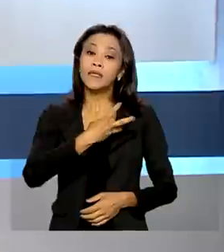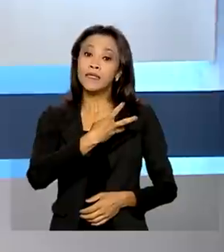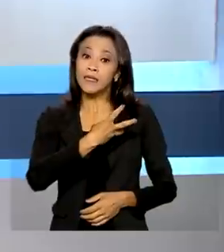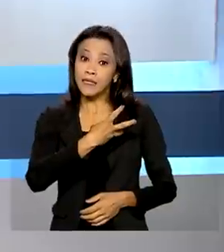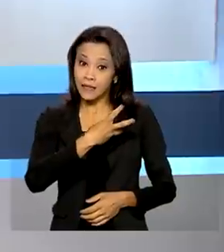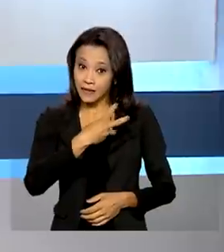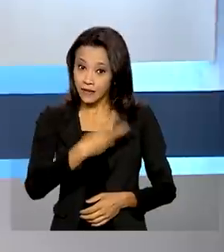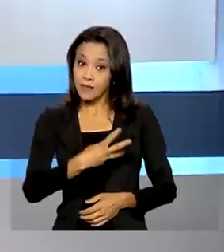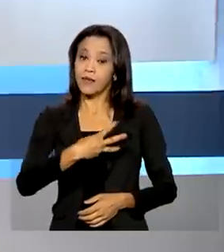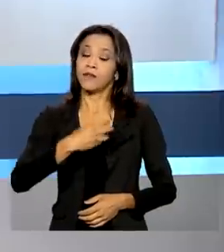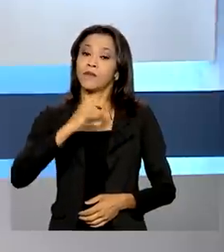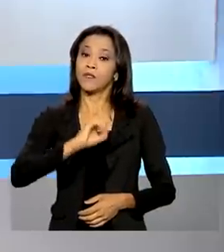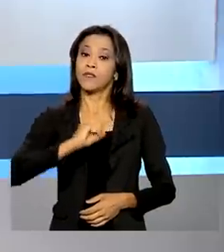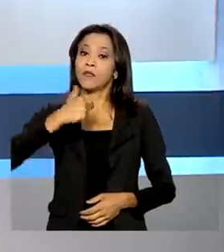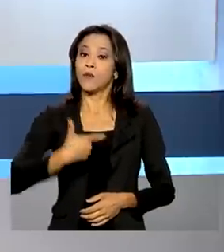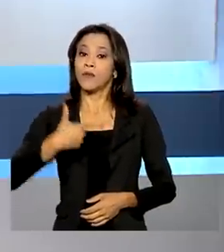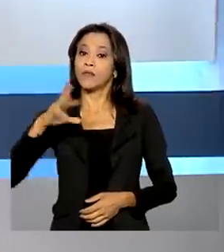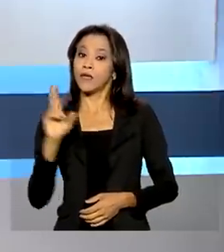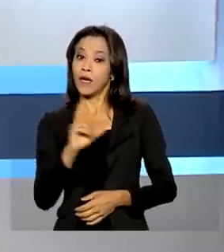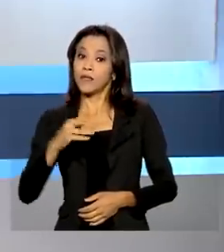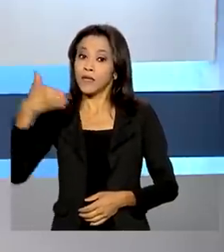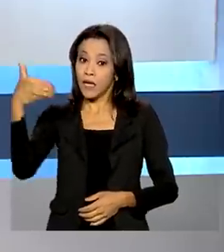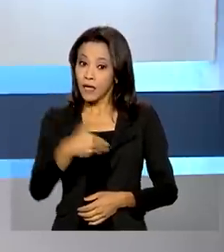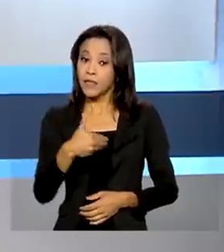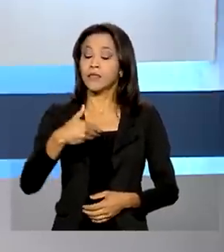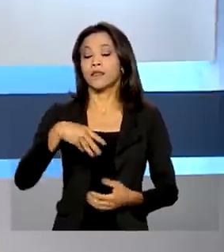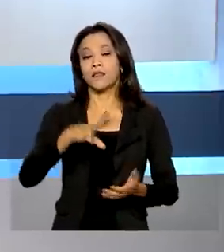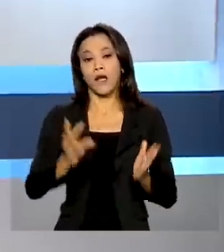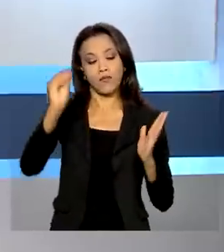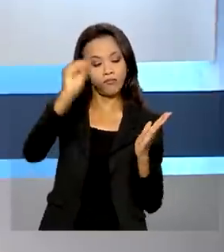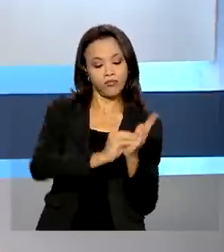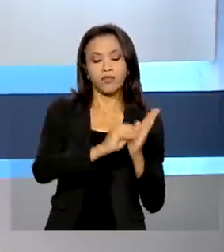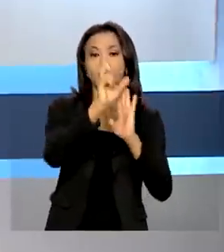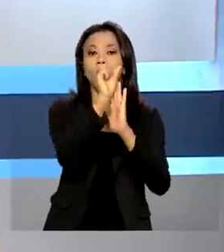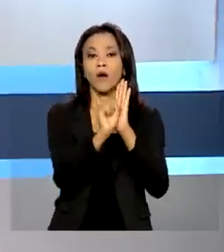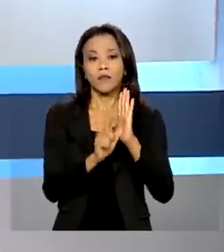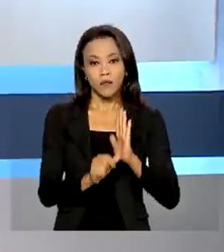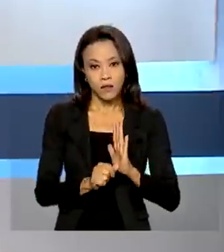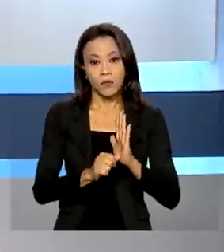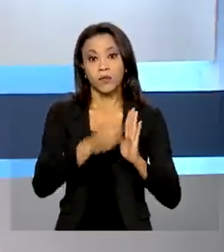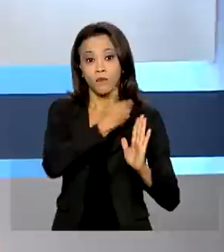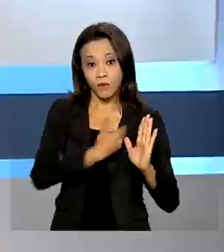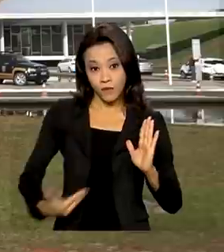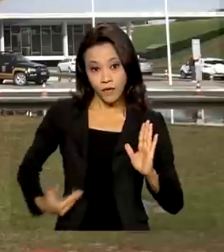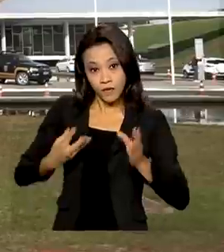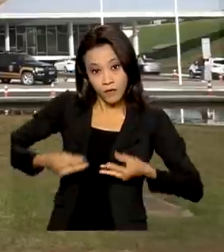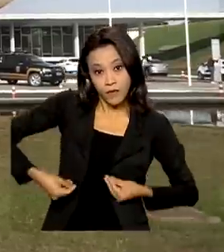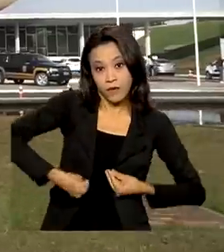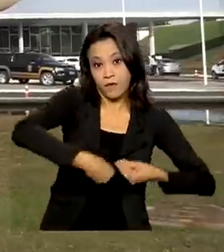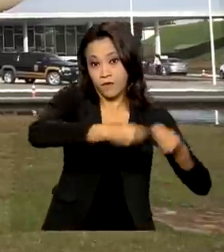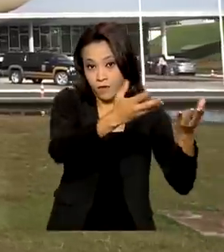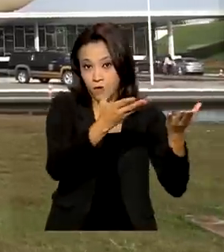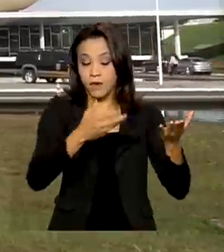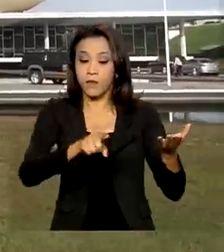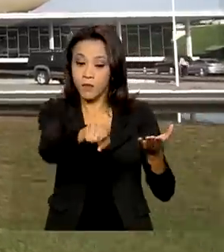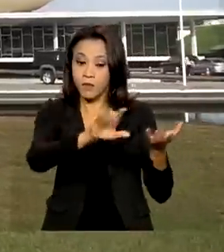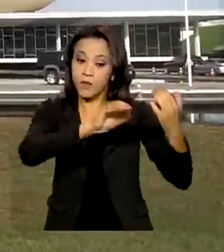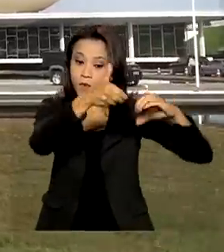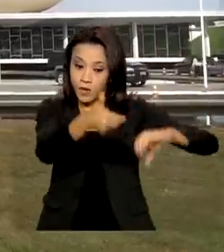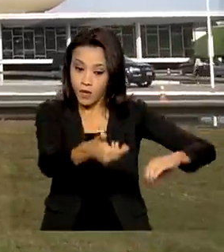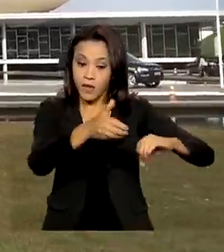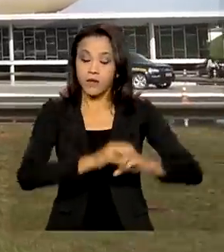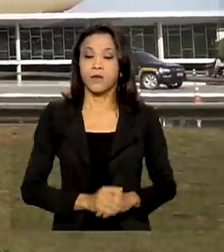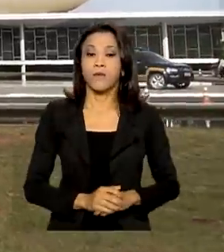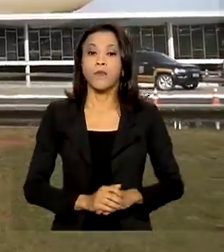O valor está no projeto de lei orçamentária enviado ao Congresso Nacional. O projeto